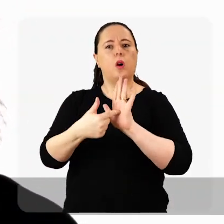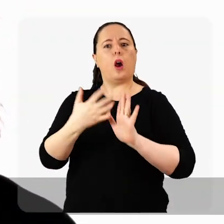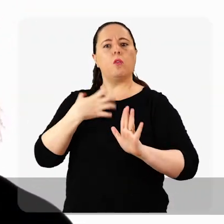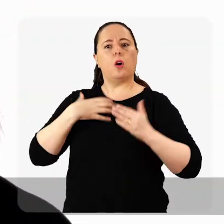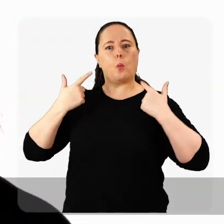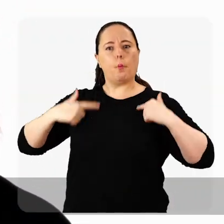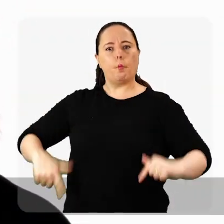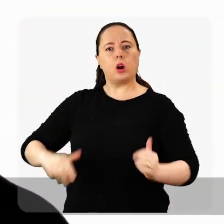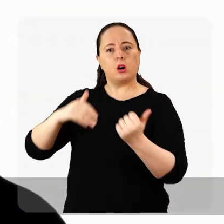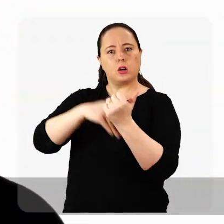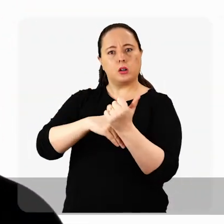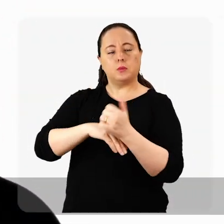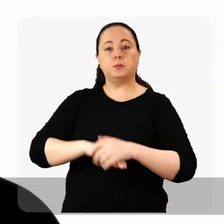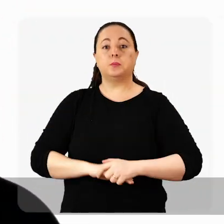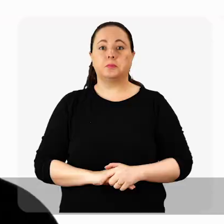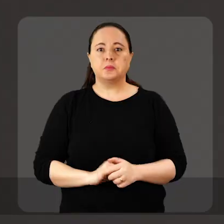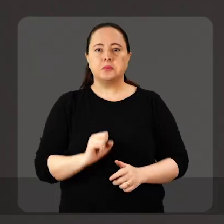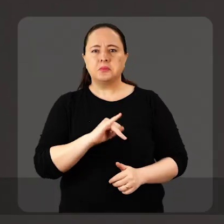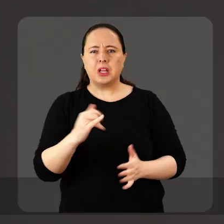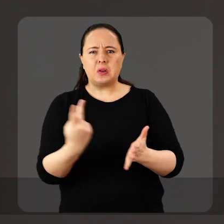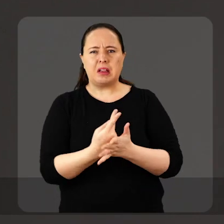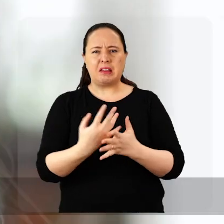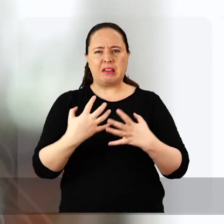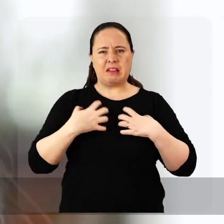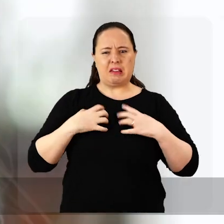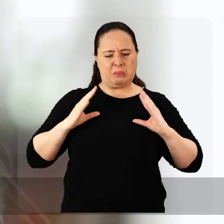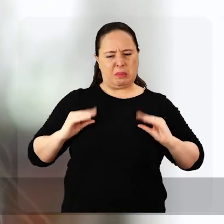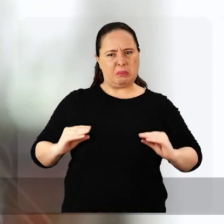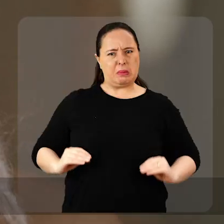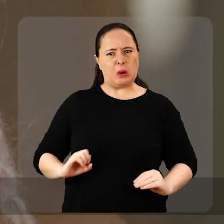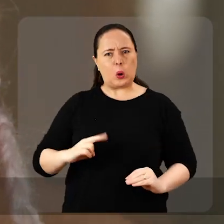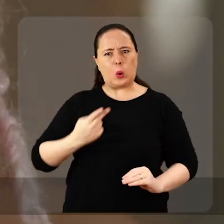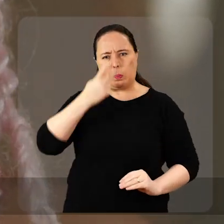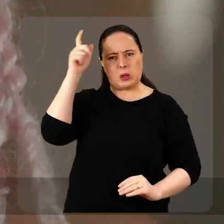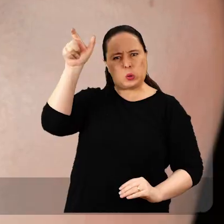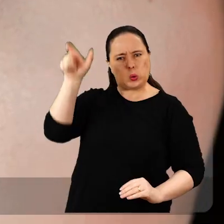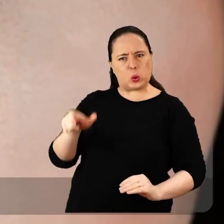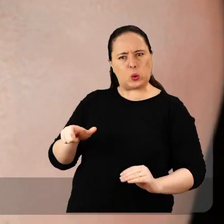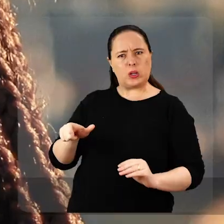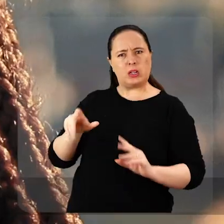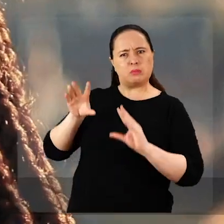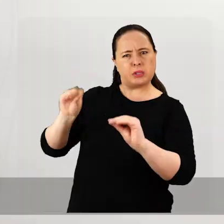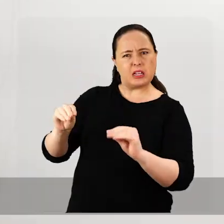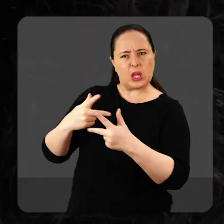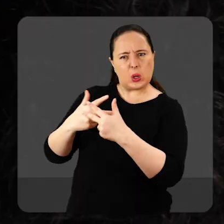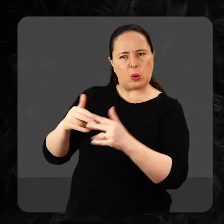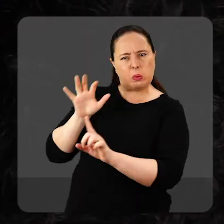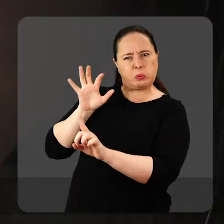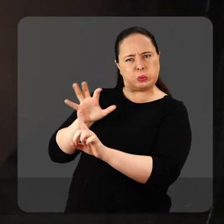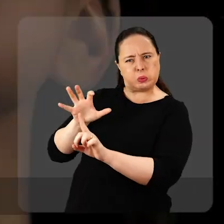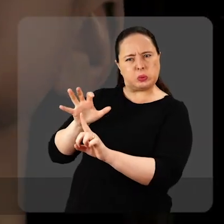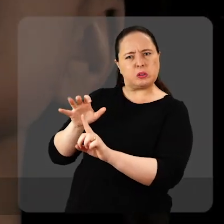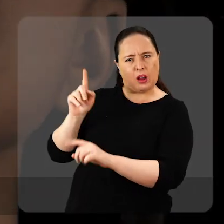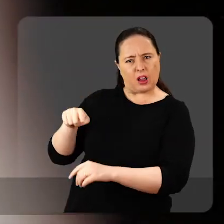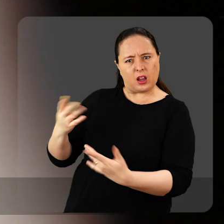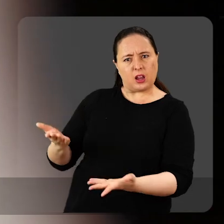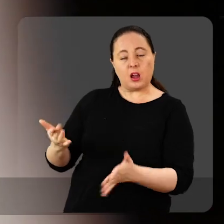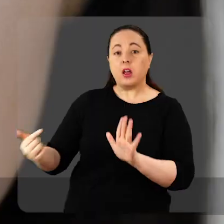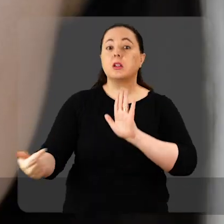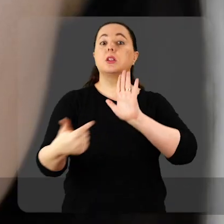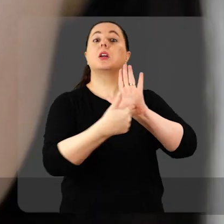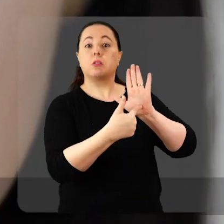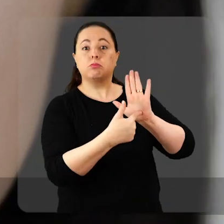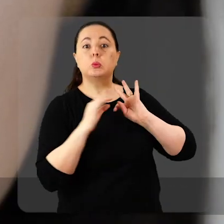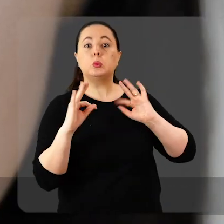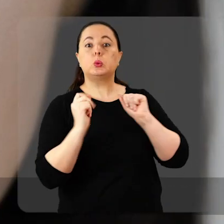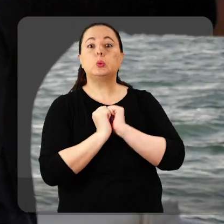denúncia de forma anônima. Está sendo explorada ou conhece alguém que se encontra na situação de vítima?